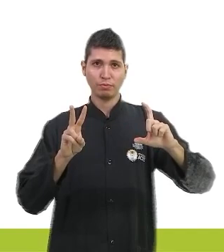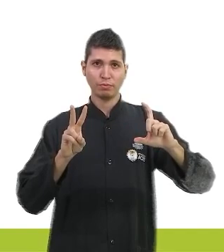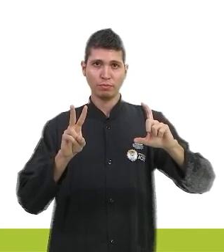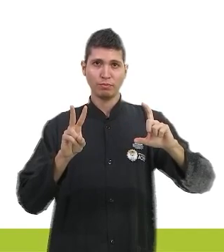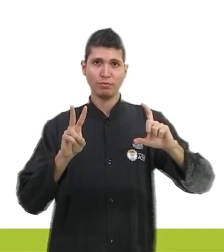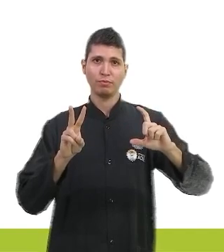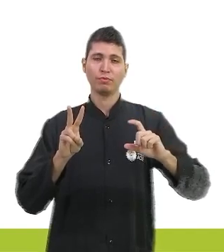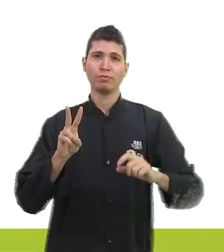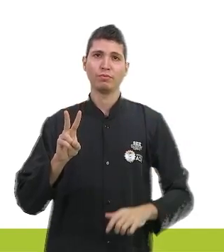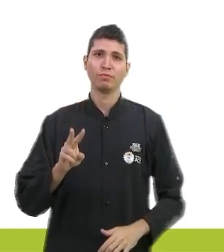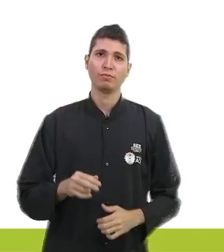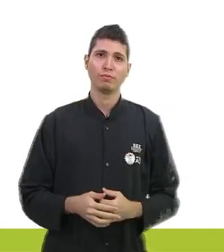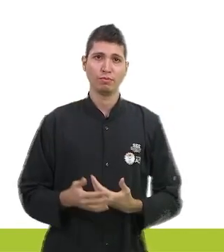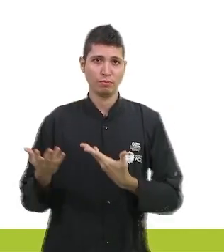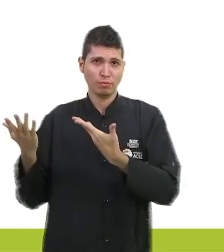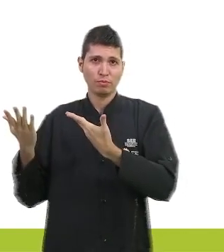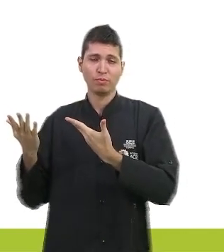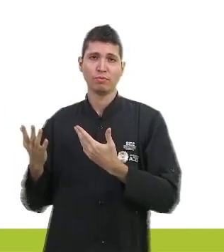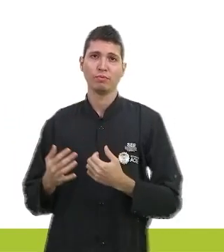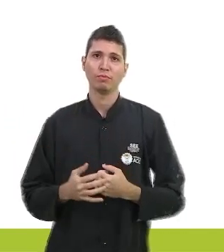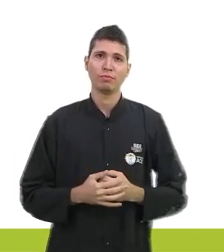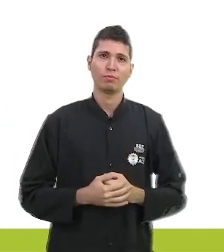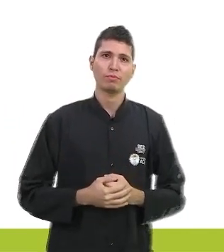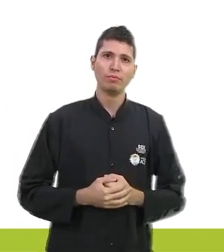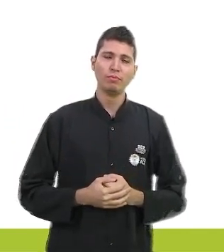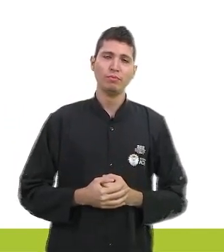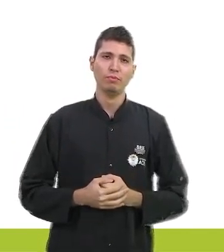Assim por diante. E nós temos o seguinte cálculo.